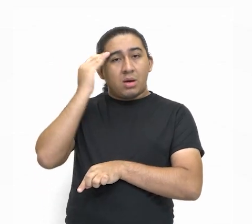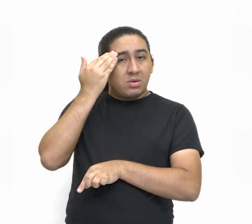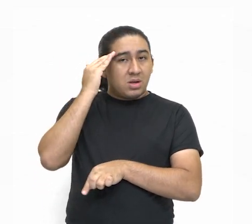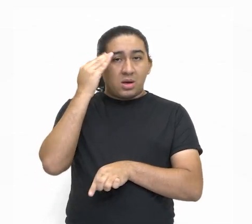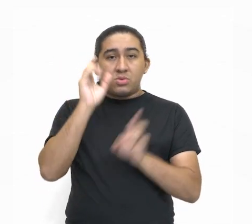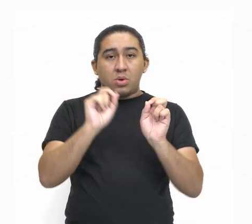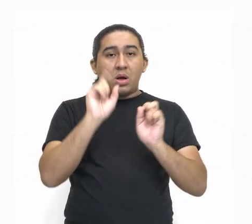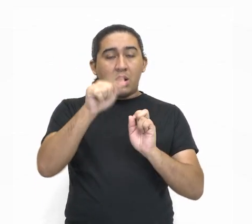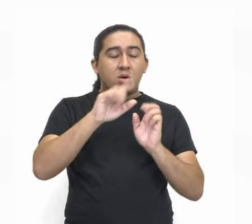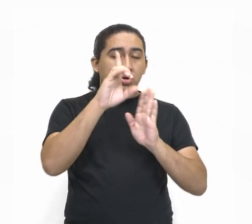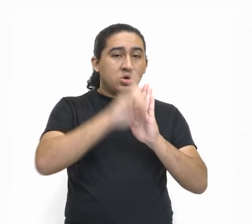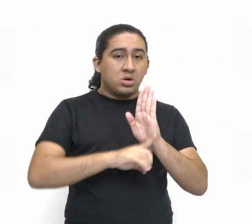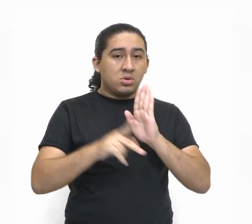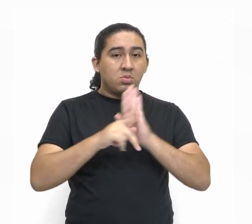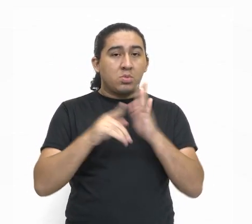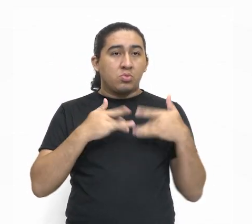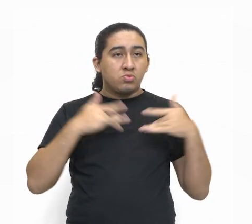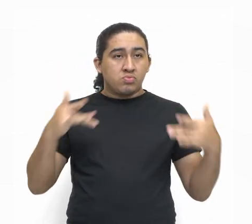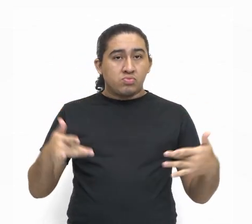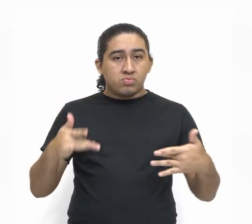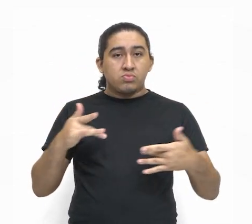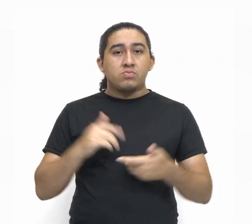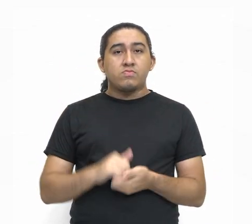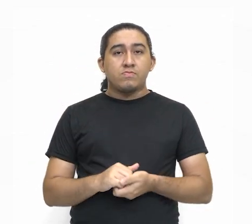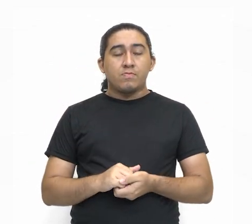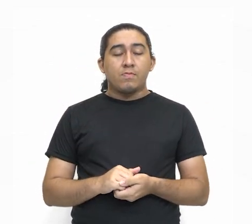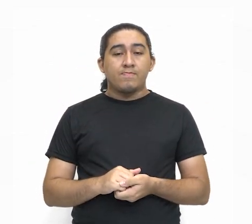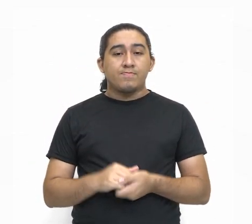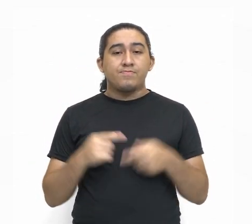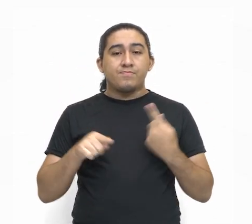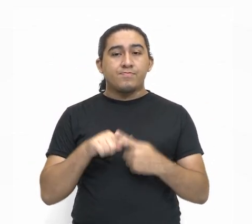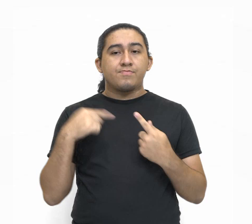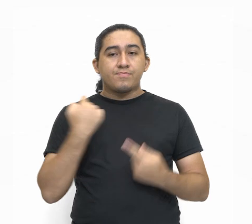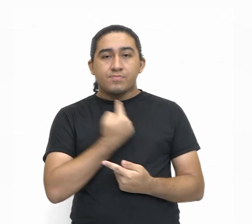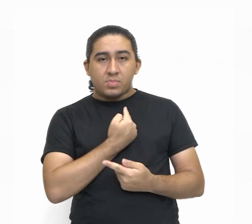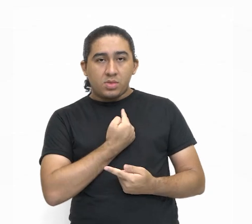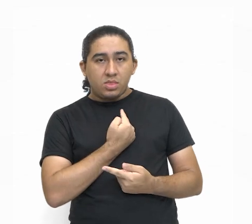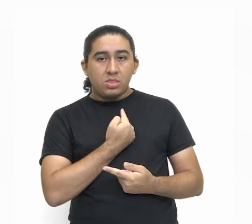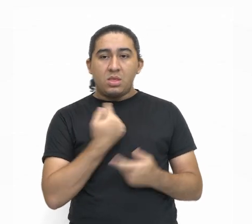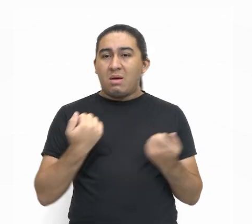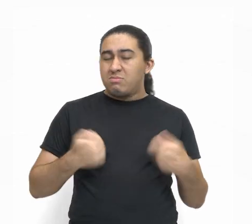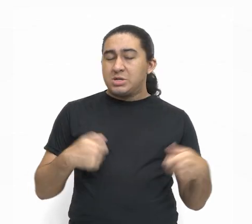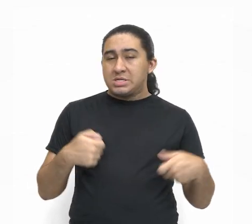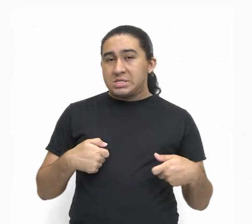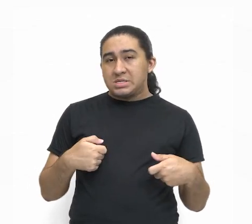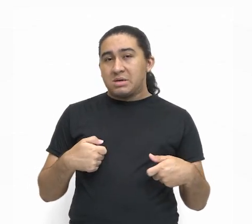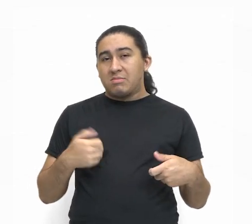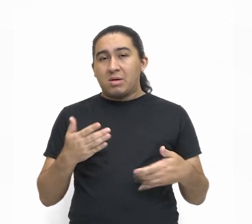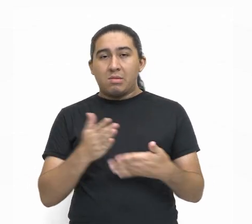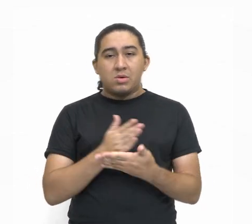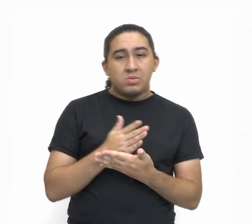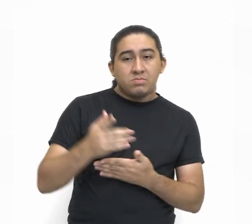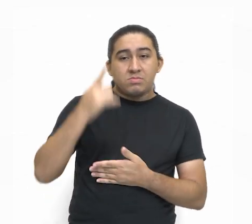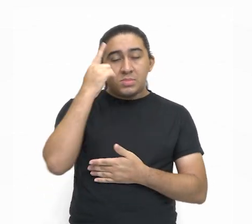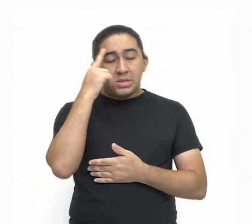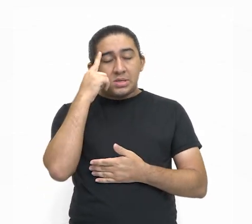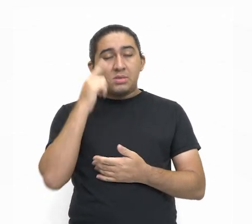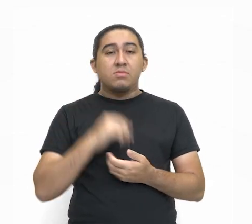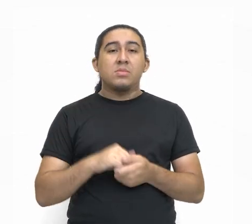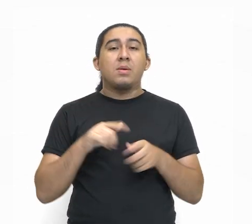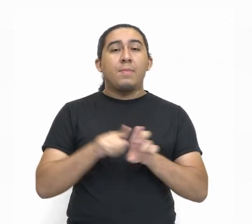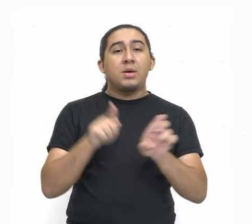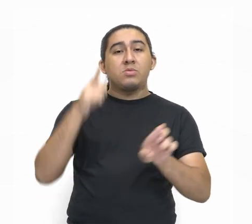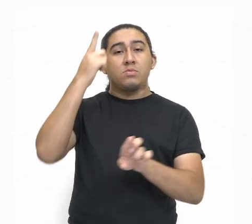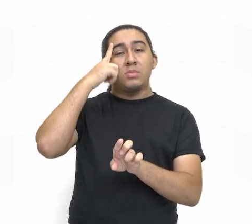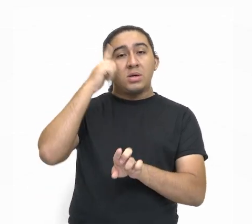que são os direitos de solidariedade, porque a gente não precisa, muitas vezes, desse direito. Mas imagine um povo que está